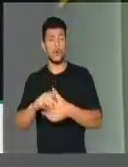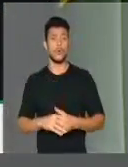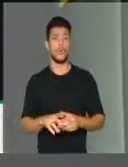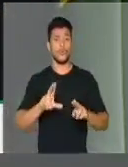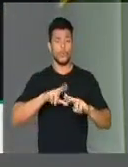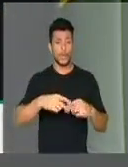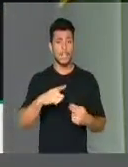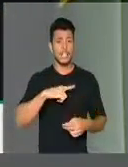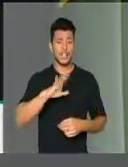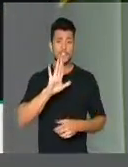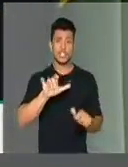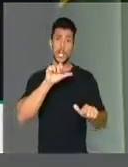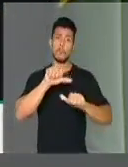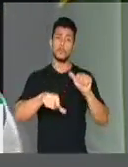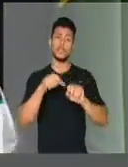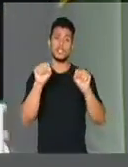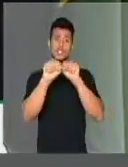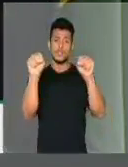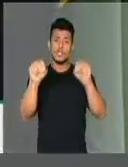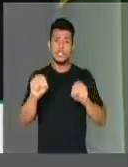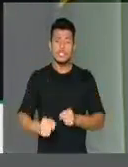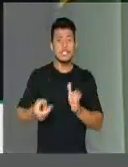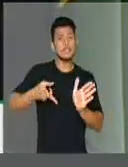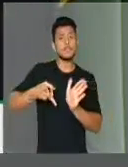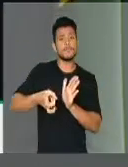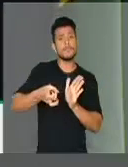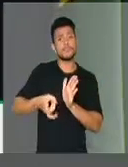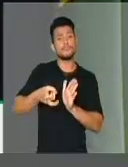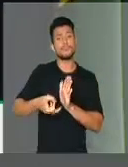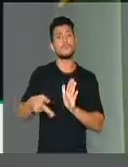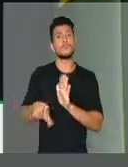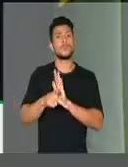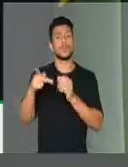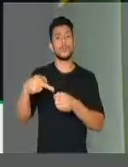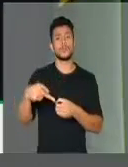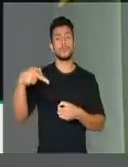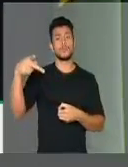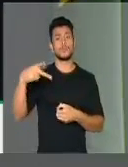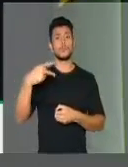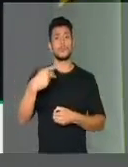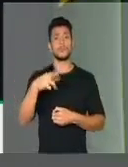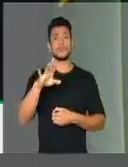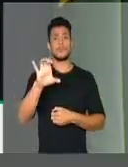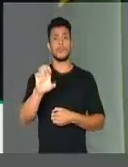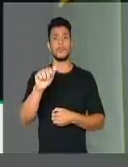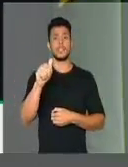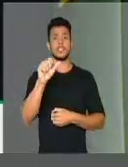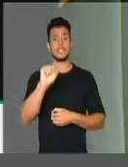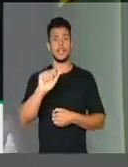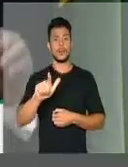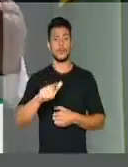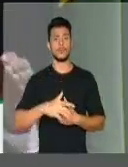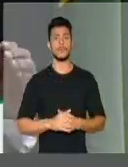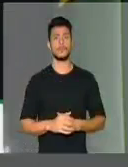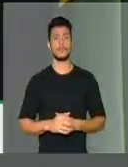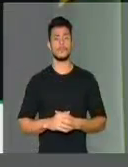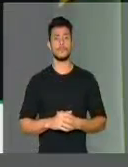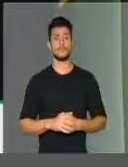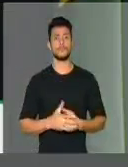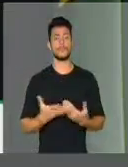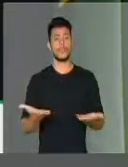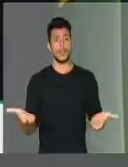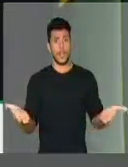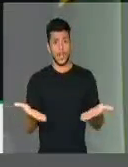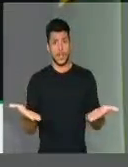mudanças no sistema de exploração do pré-sal, atingiu fortemente a nossa indústria. E nesse